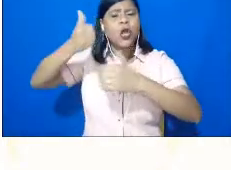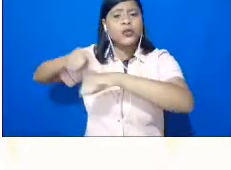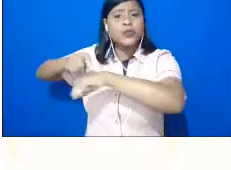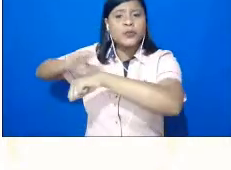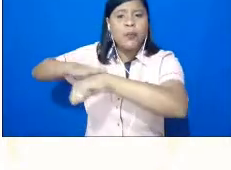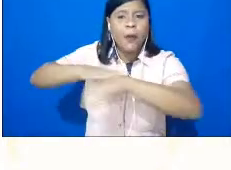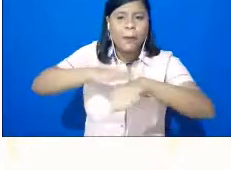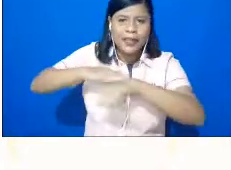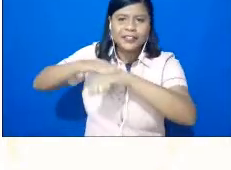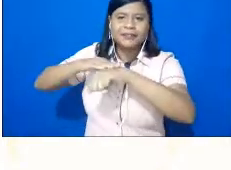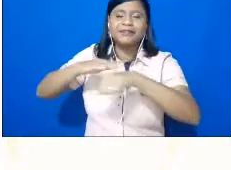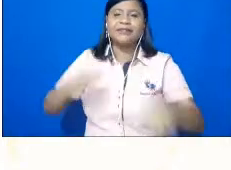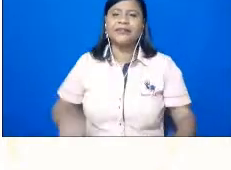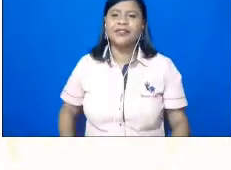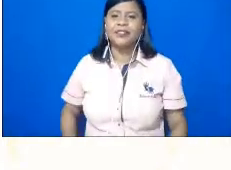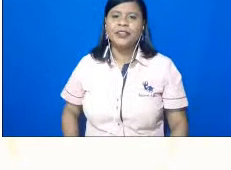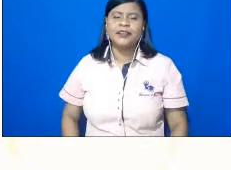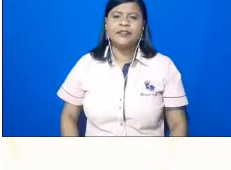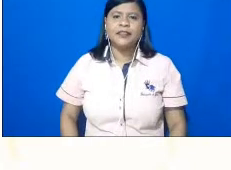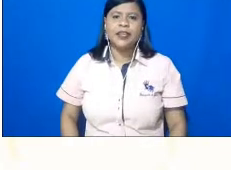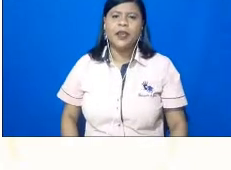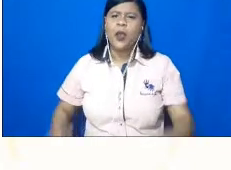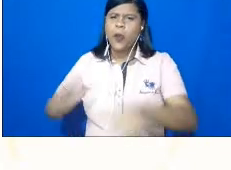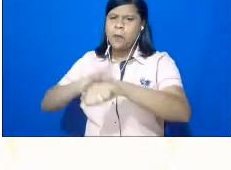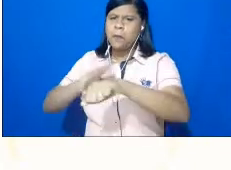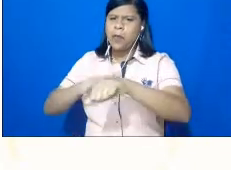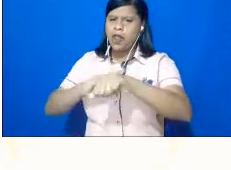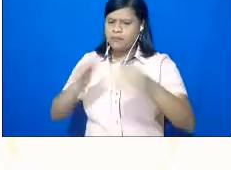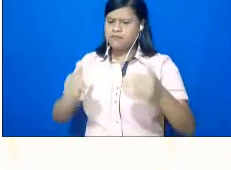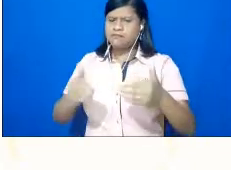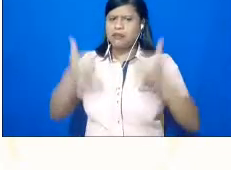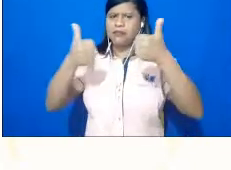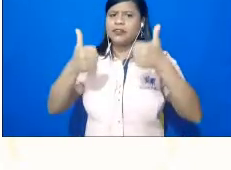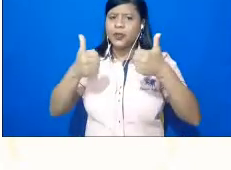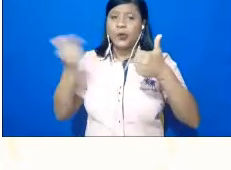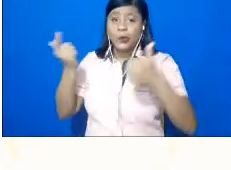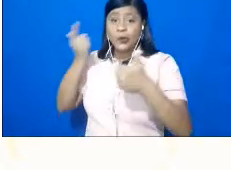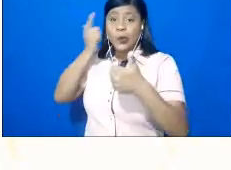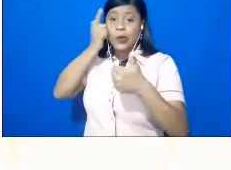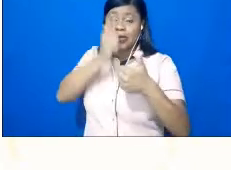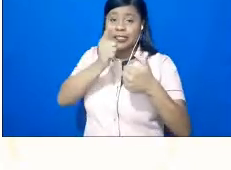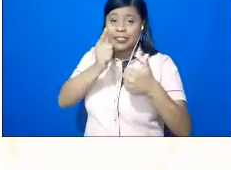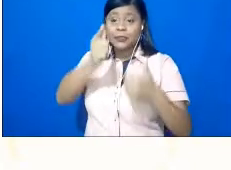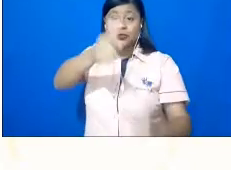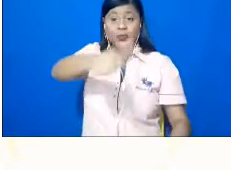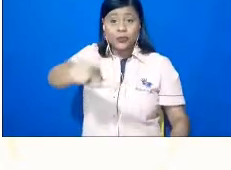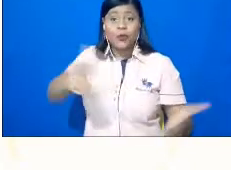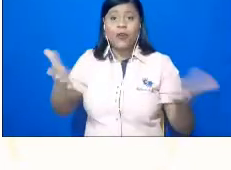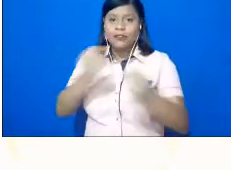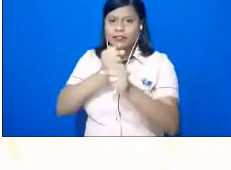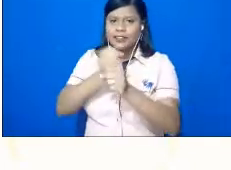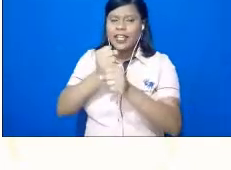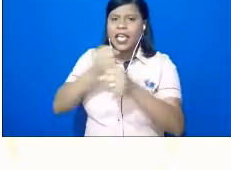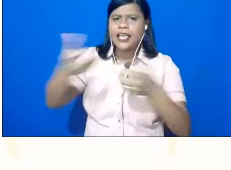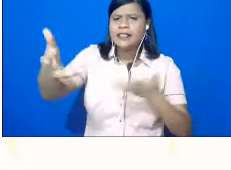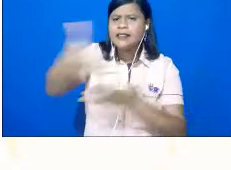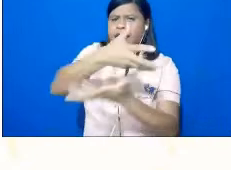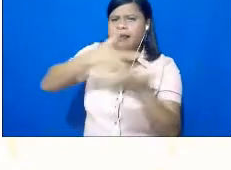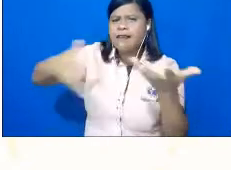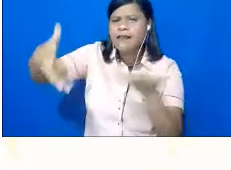mas acho que um dos melhores momentos que a gente consegue repetir em partes nesse ano é a integração entre estudantes,